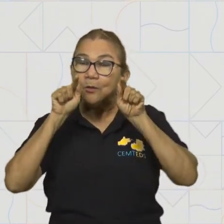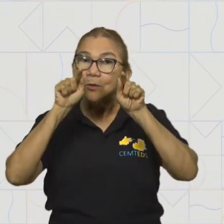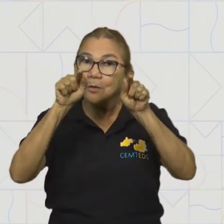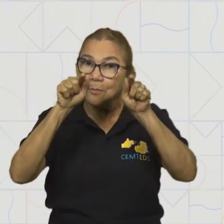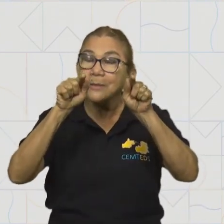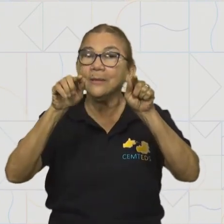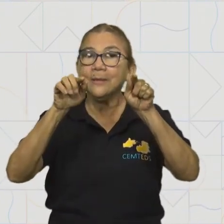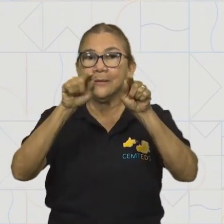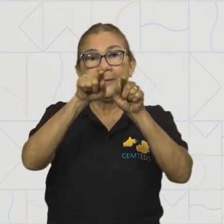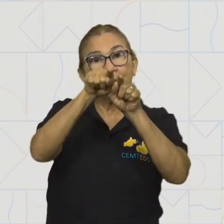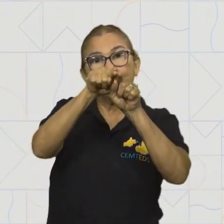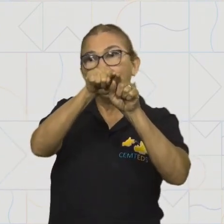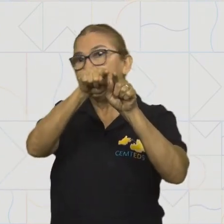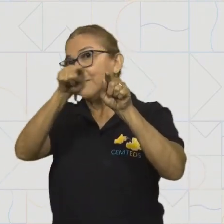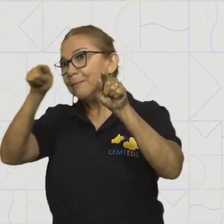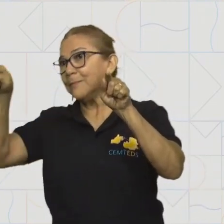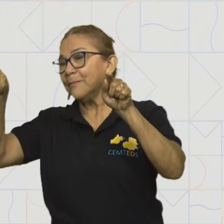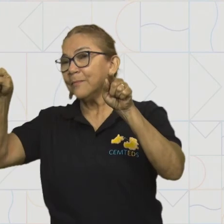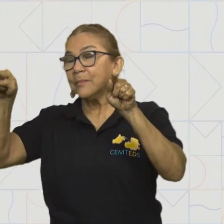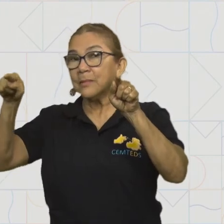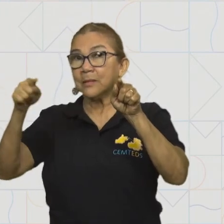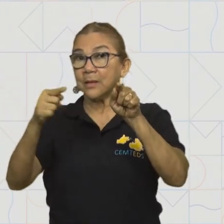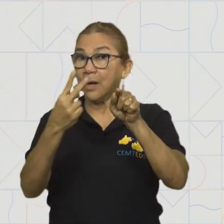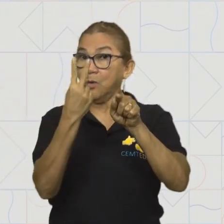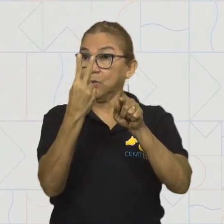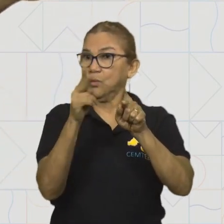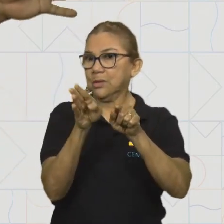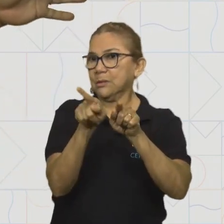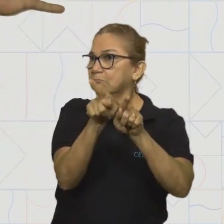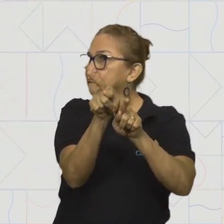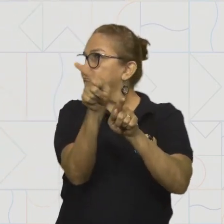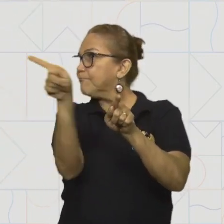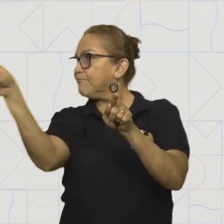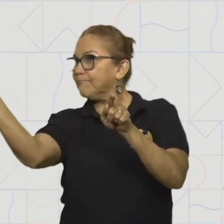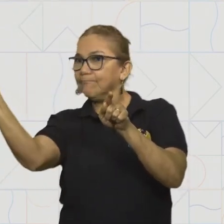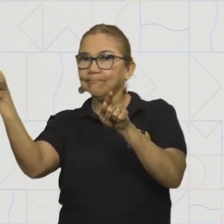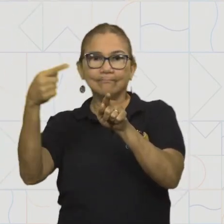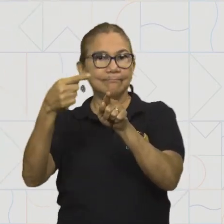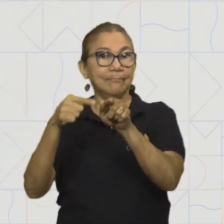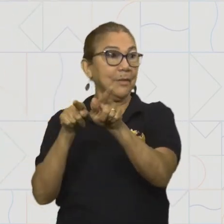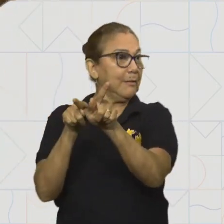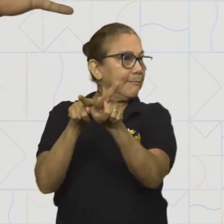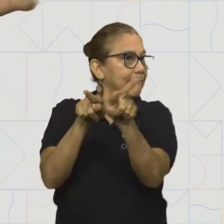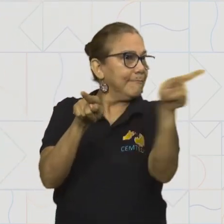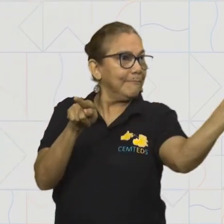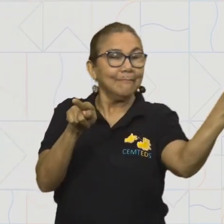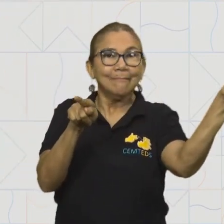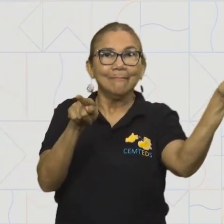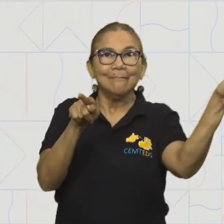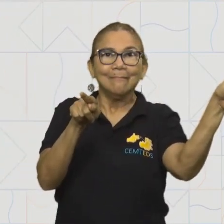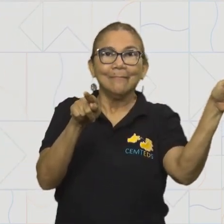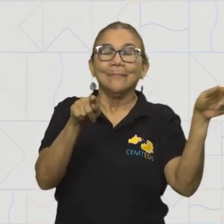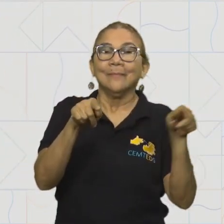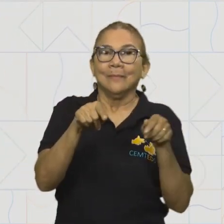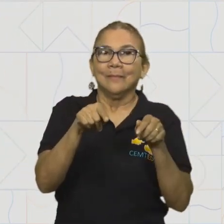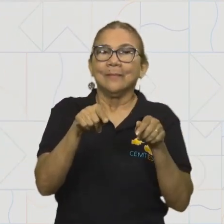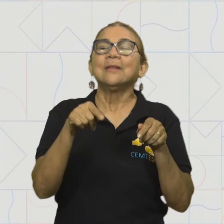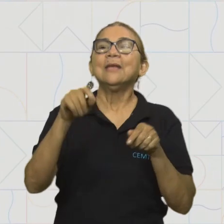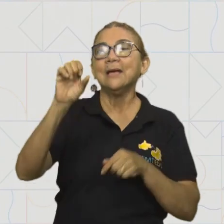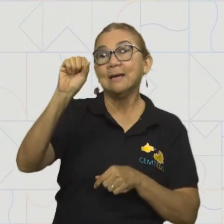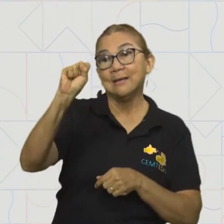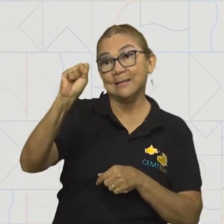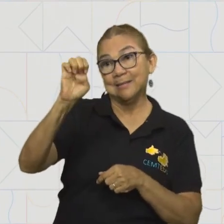ela é uma linha que corre em duas direções rumo ao infinito. A